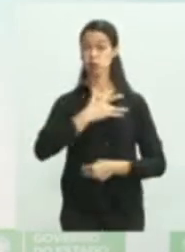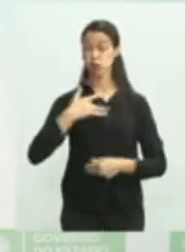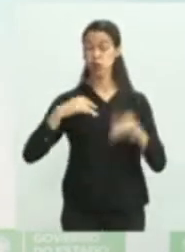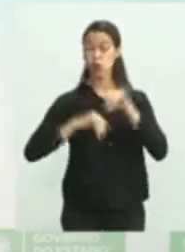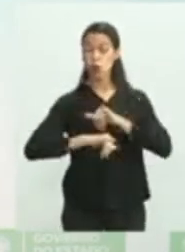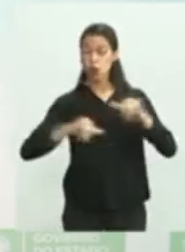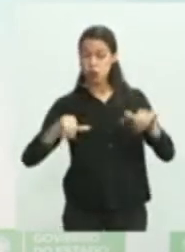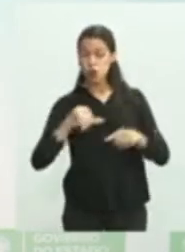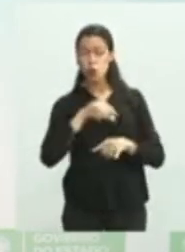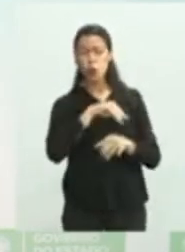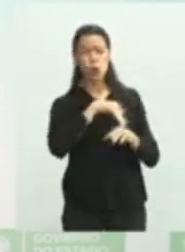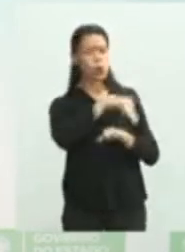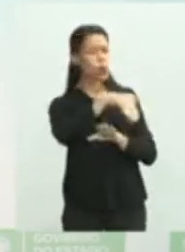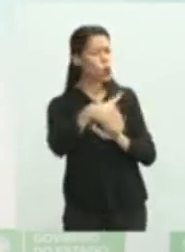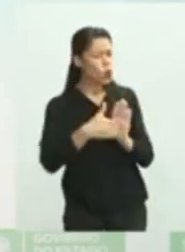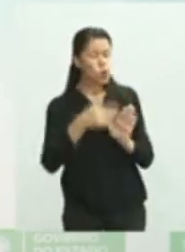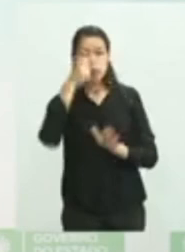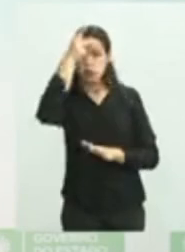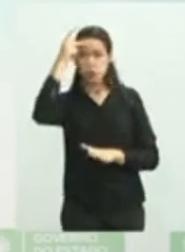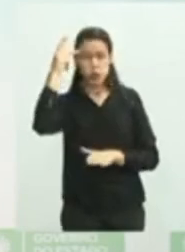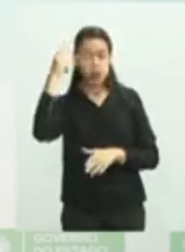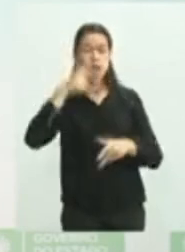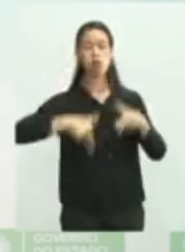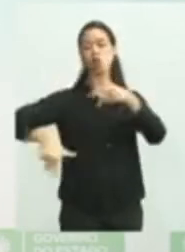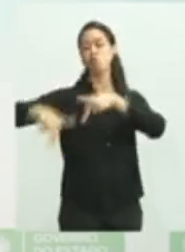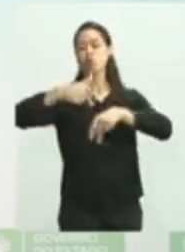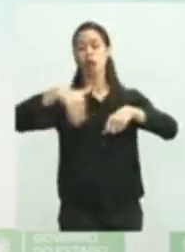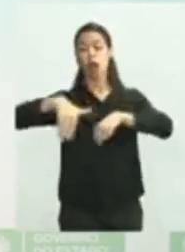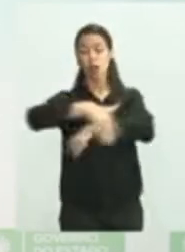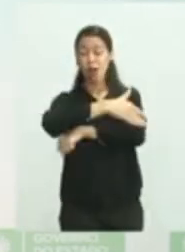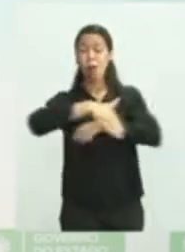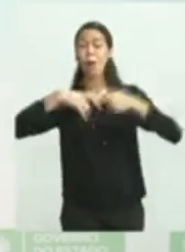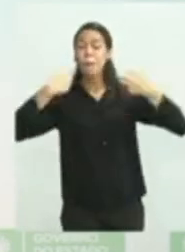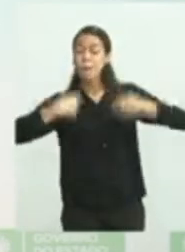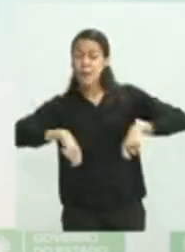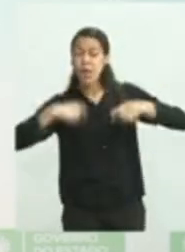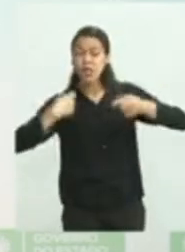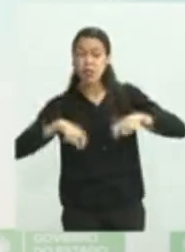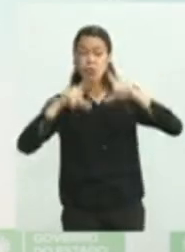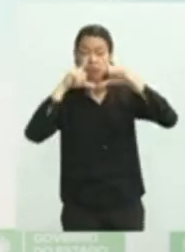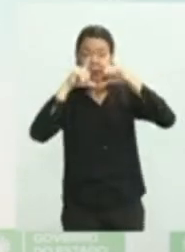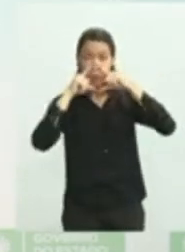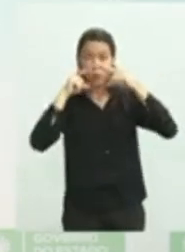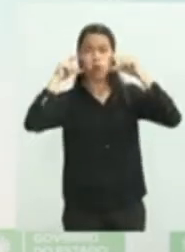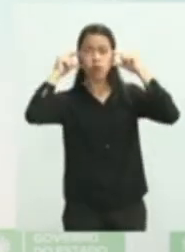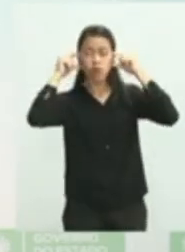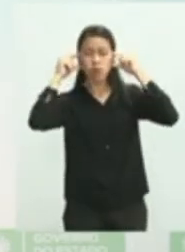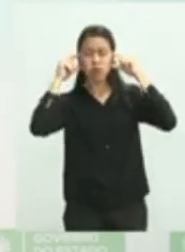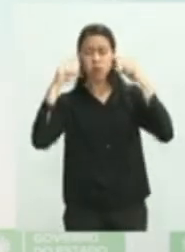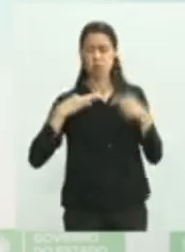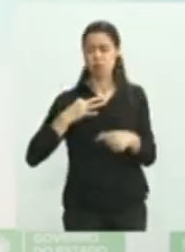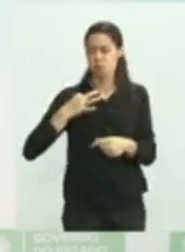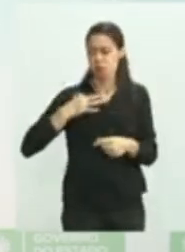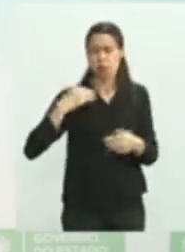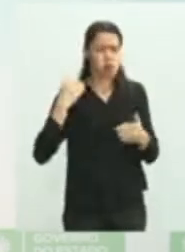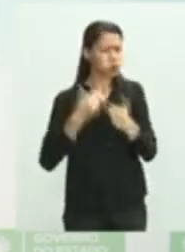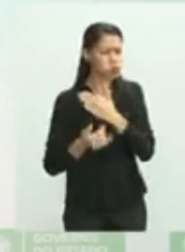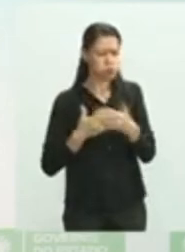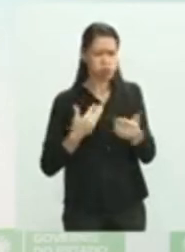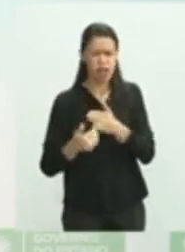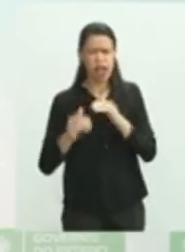de casa devem usar máscara, mesmo que seja máscara de pano. Essa medida ajuda no controle da transmissão?